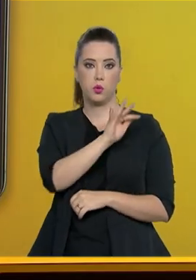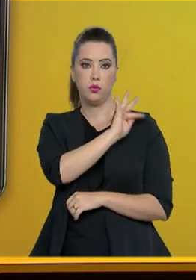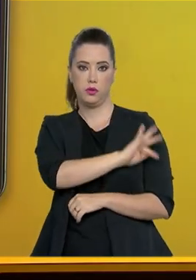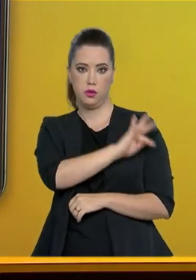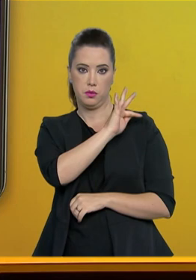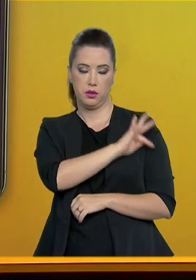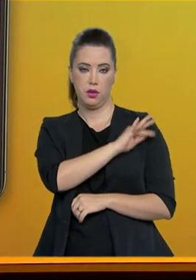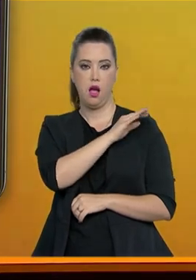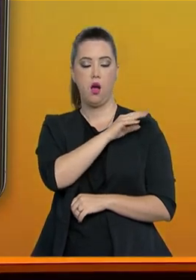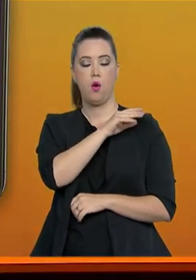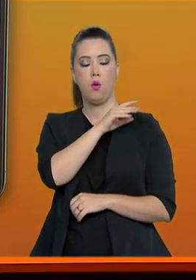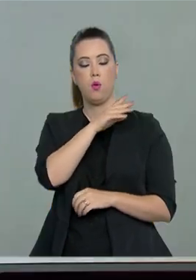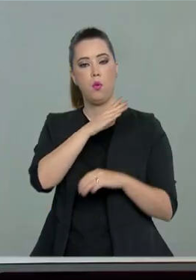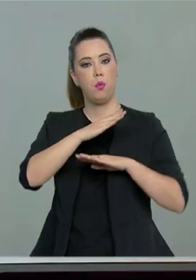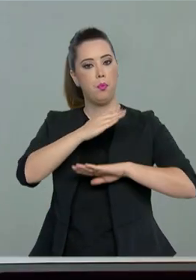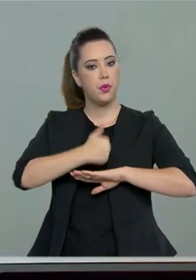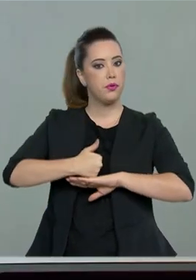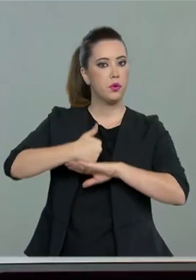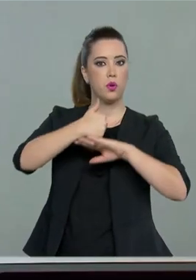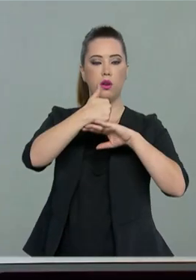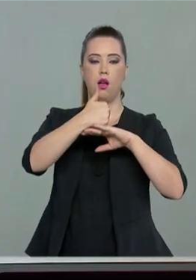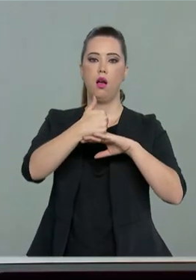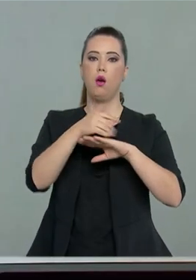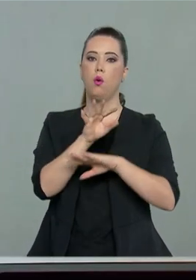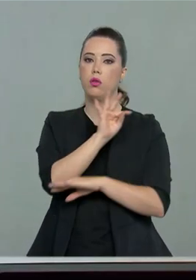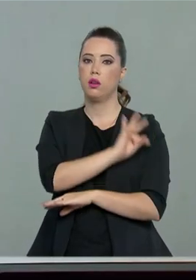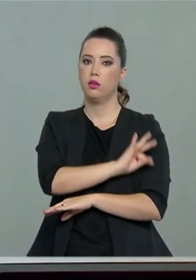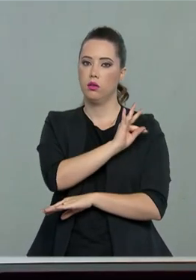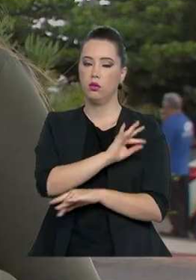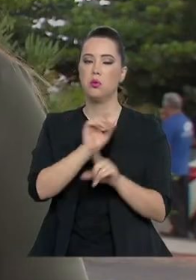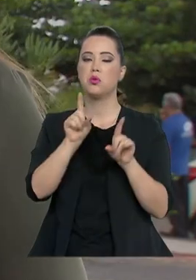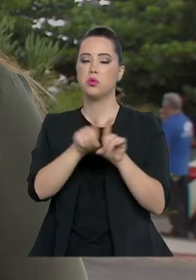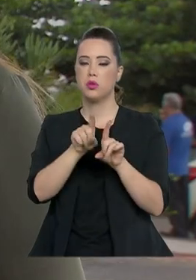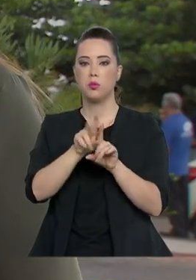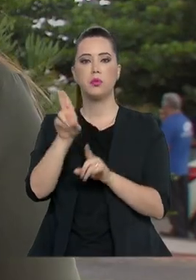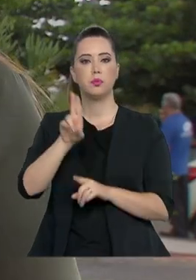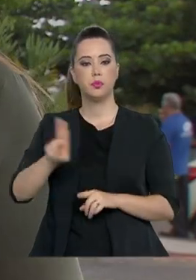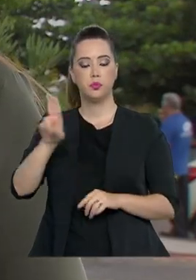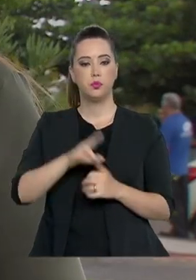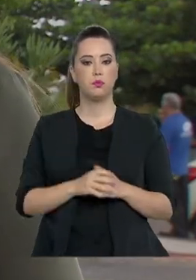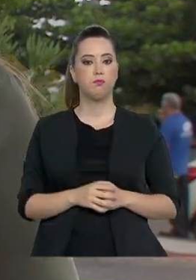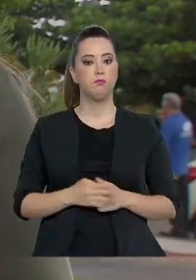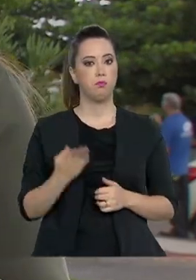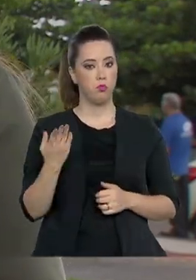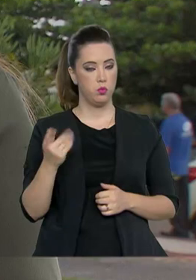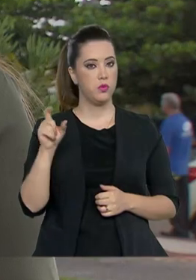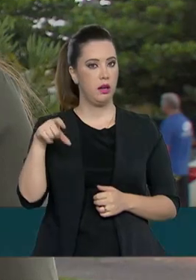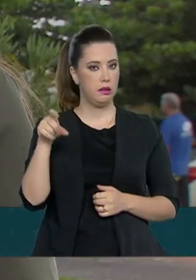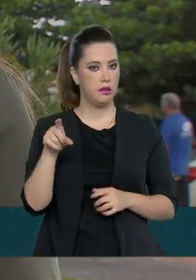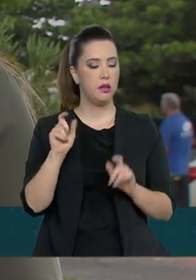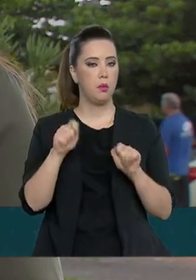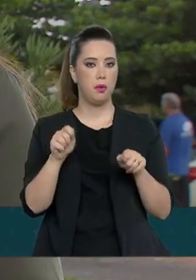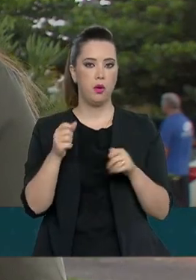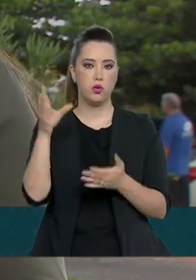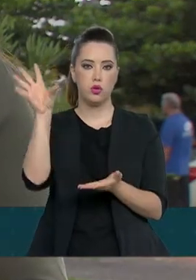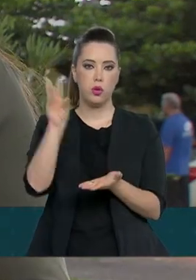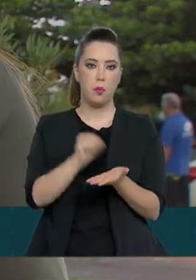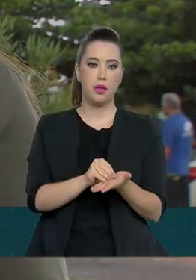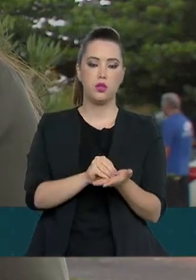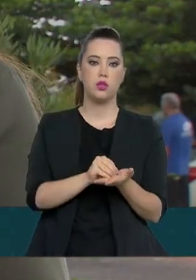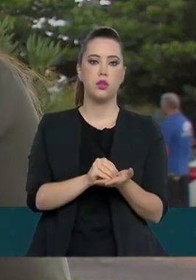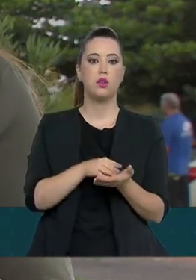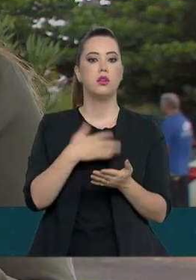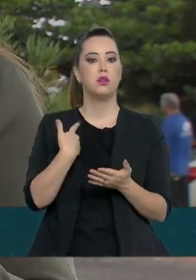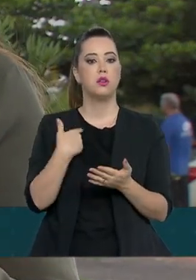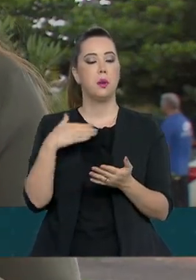básica, o ensino profissional e tecnológico e universidades. A carteira de estudante digital já pode ser baixada pelo